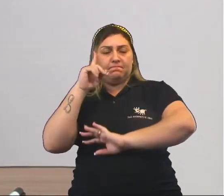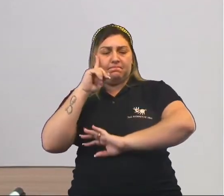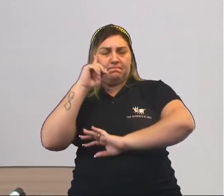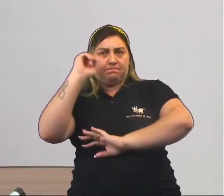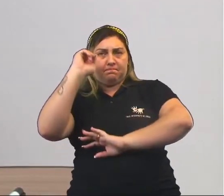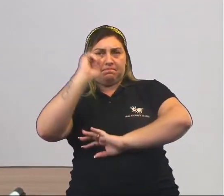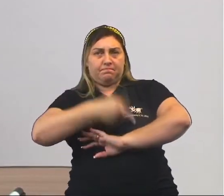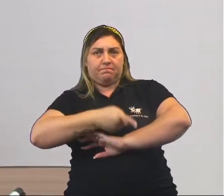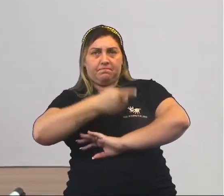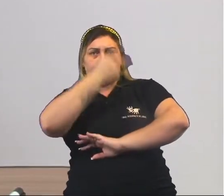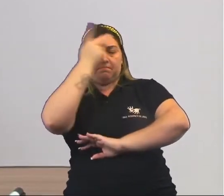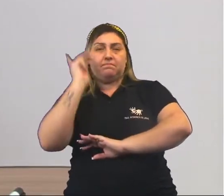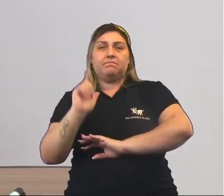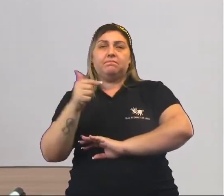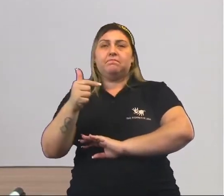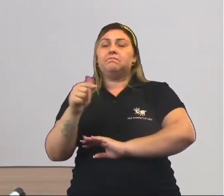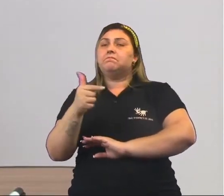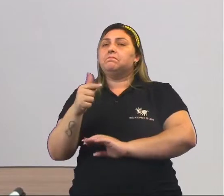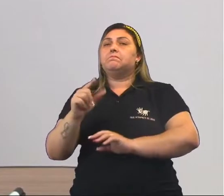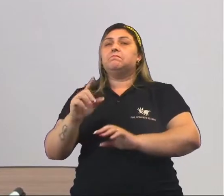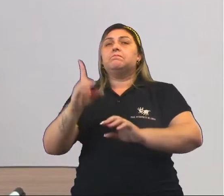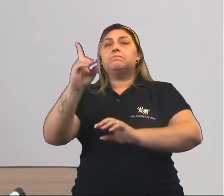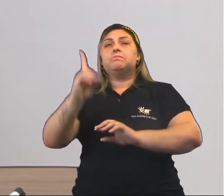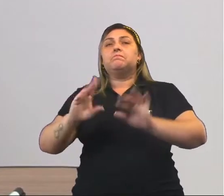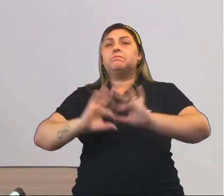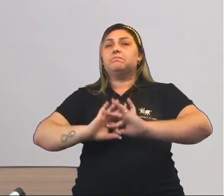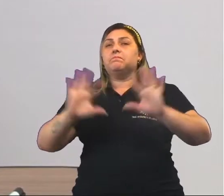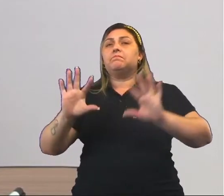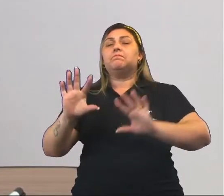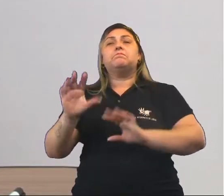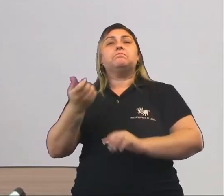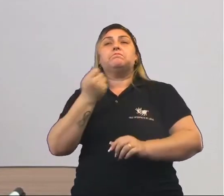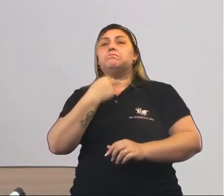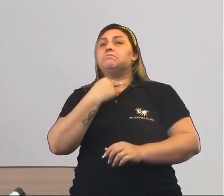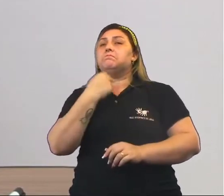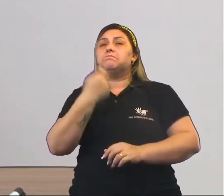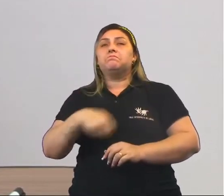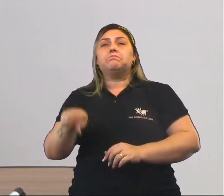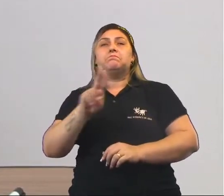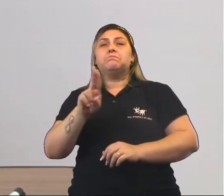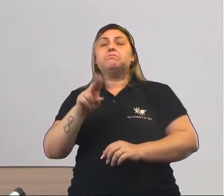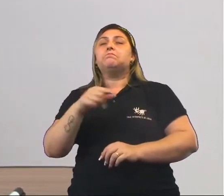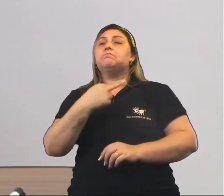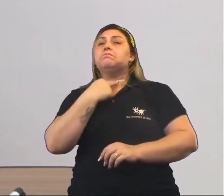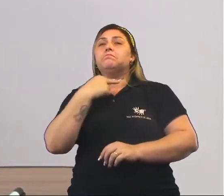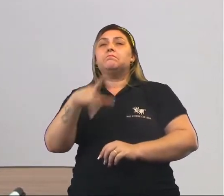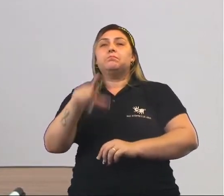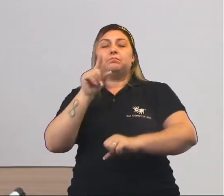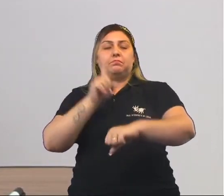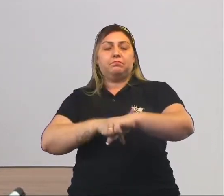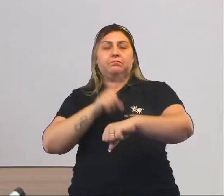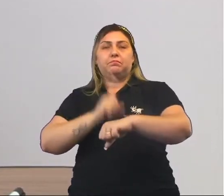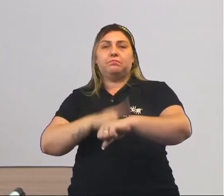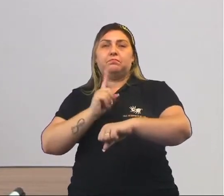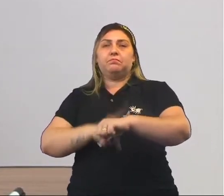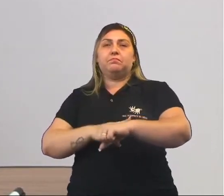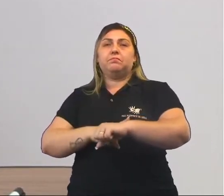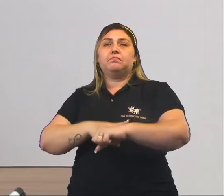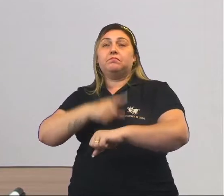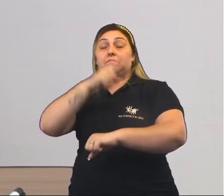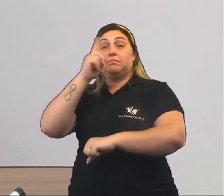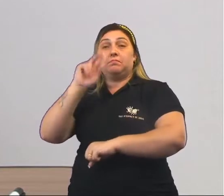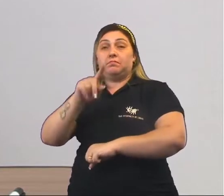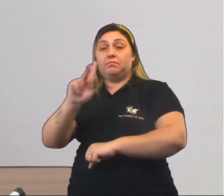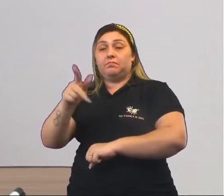como a gente falou no texto, sem ter direito à liberdade, sem escolher o horário, obrigada a fazer determinadas atividades de acordo com o bem-querer da outra